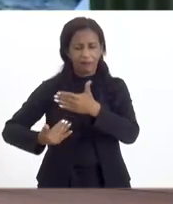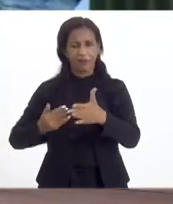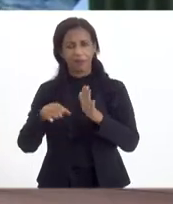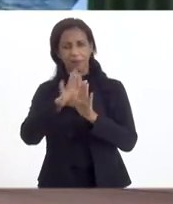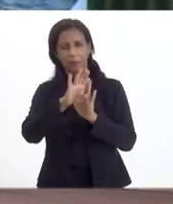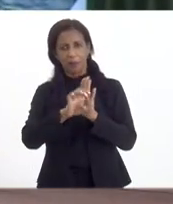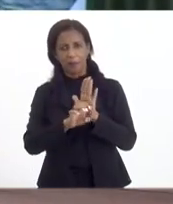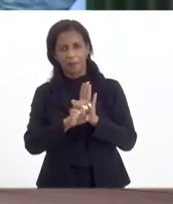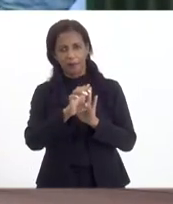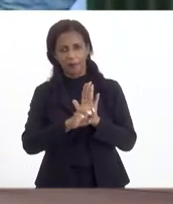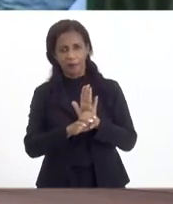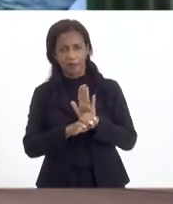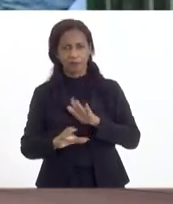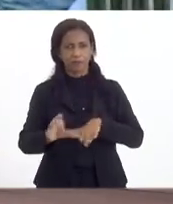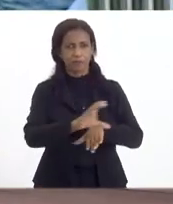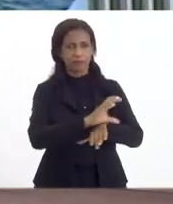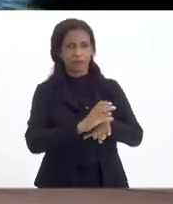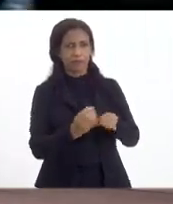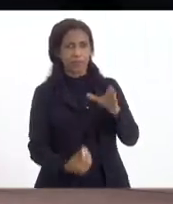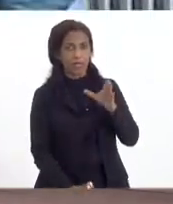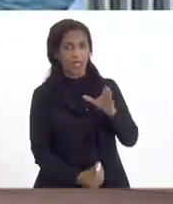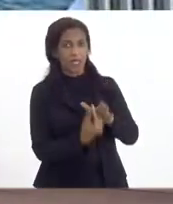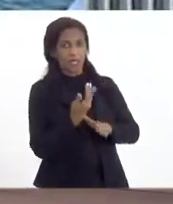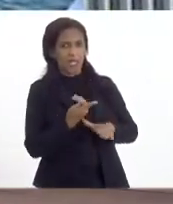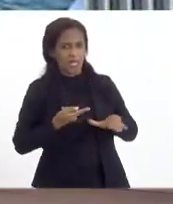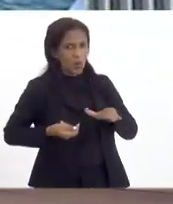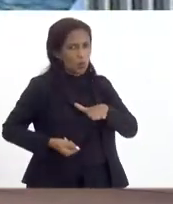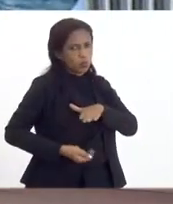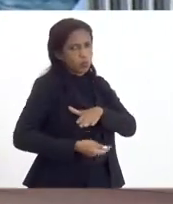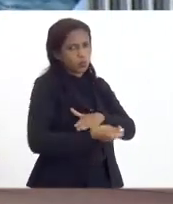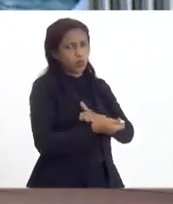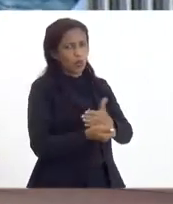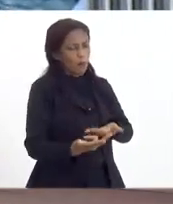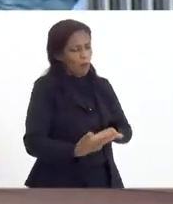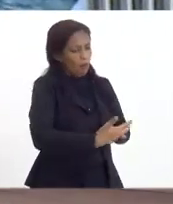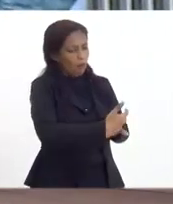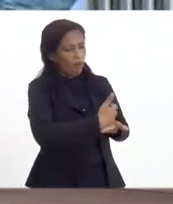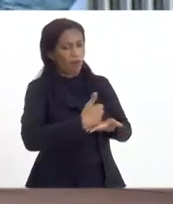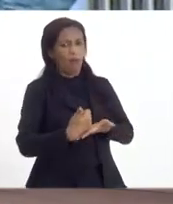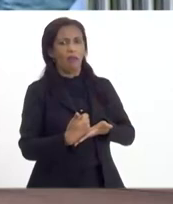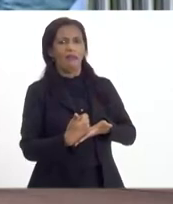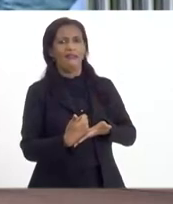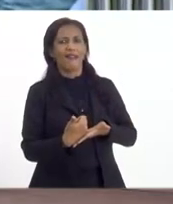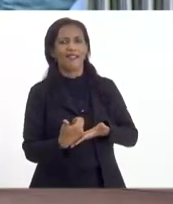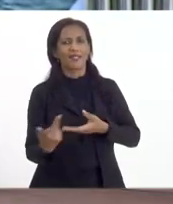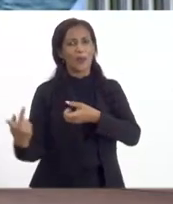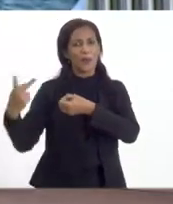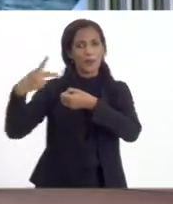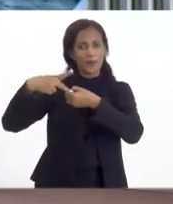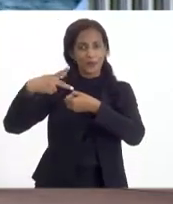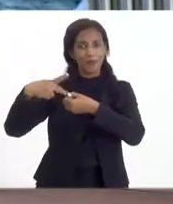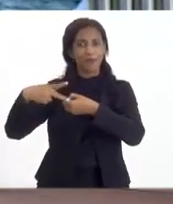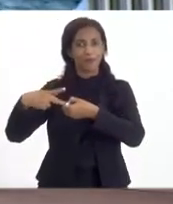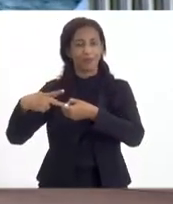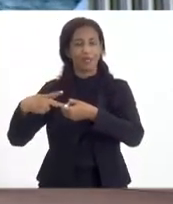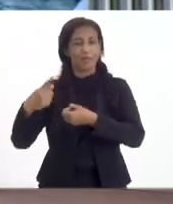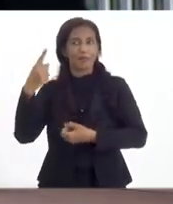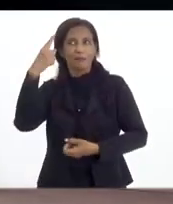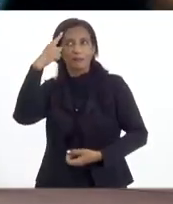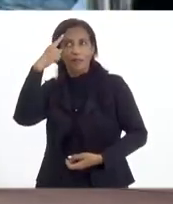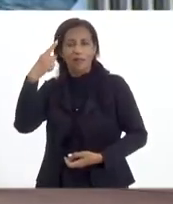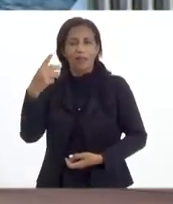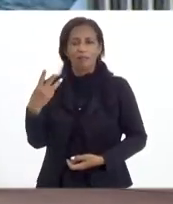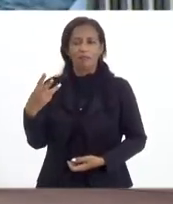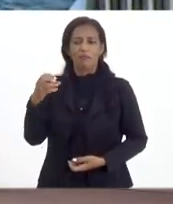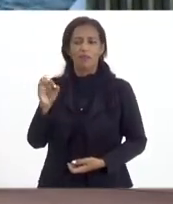constitucional que cria o fundo, pensando exatamente a arrecadação dos royalties, da indústria de petróleo, e pensar que